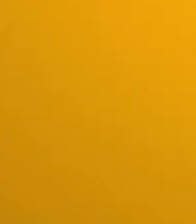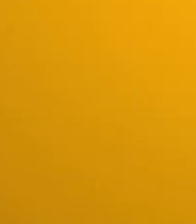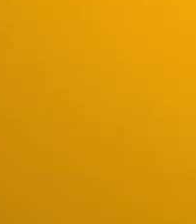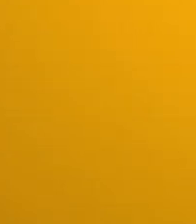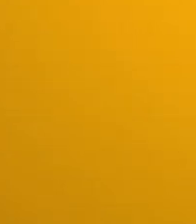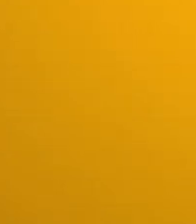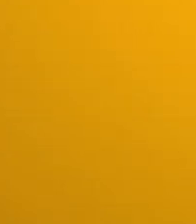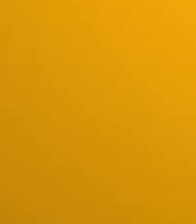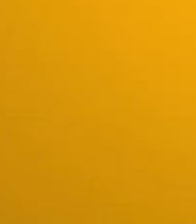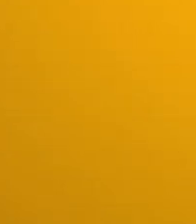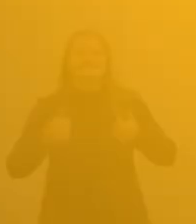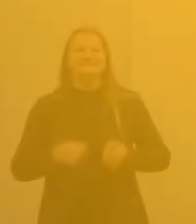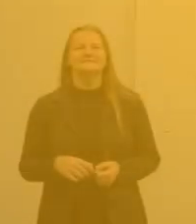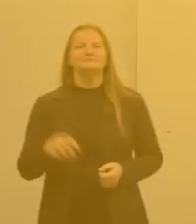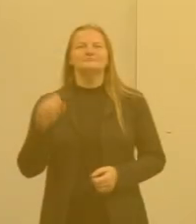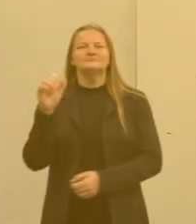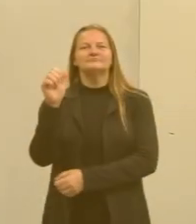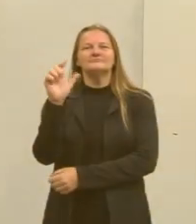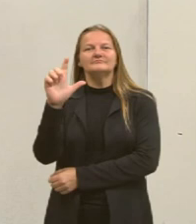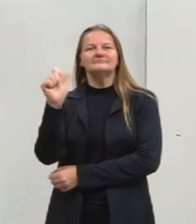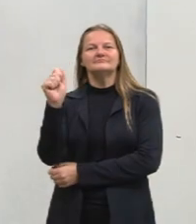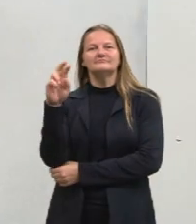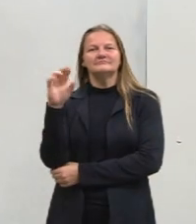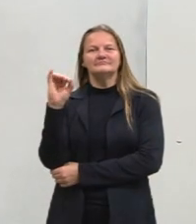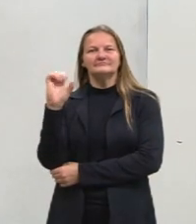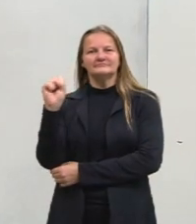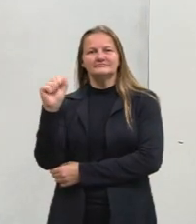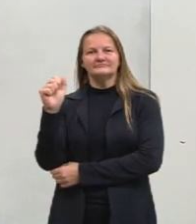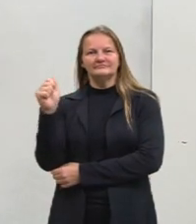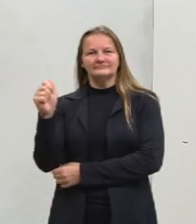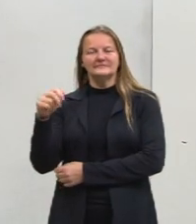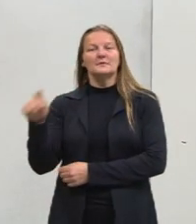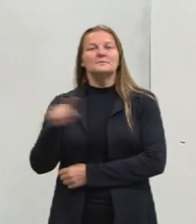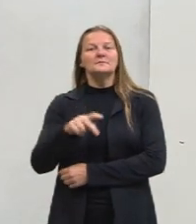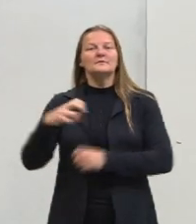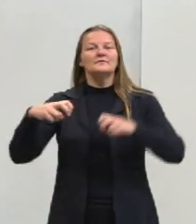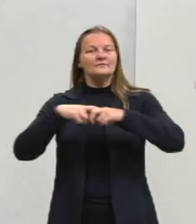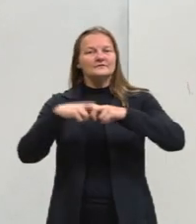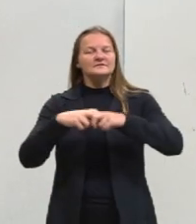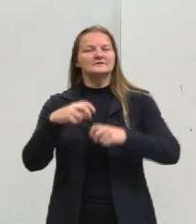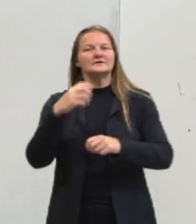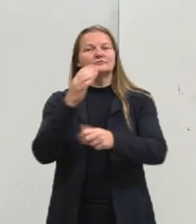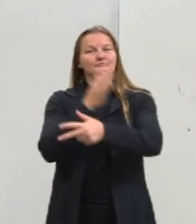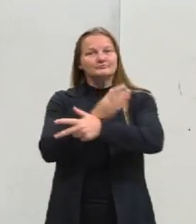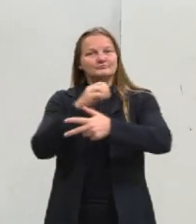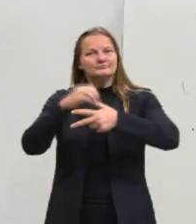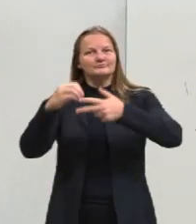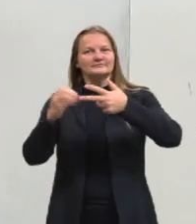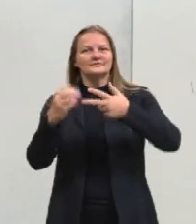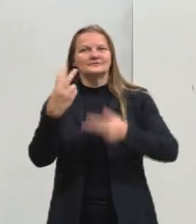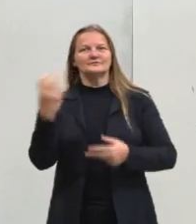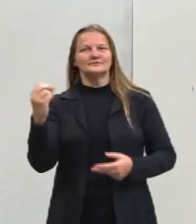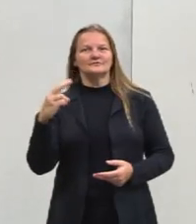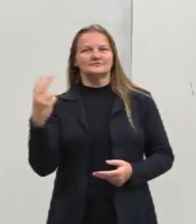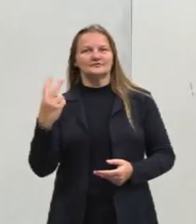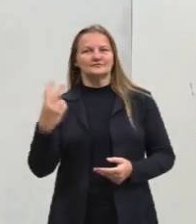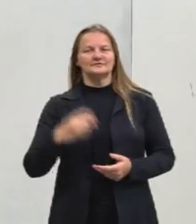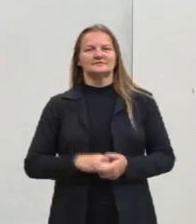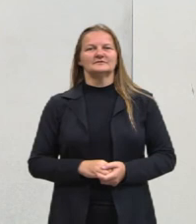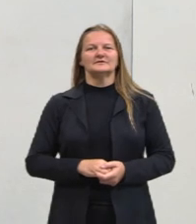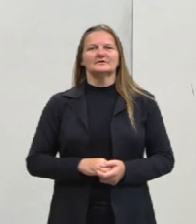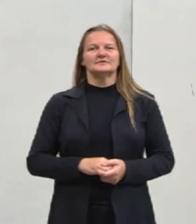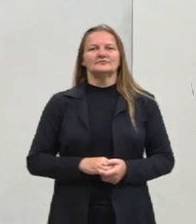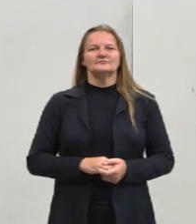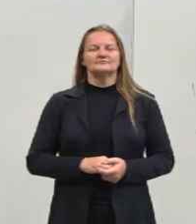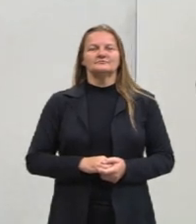Olá pessoal, eu me chamo Larissa, sou professora de física do pré-enem 2022. Esse é o meu sinal em libras. Eu